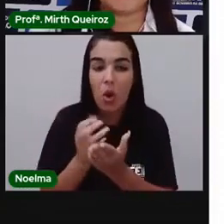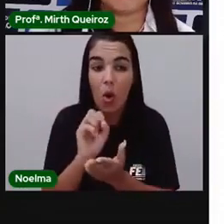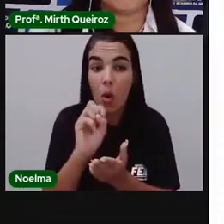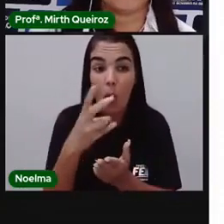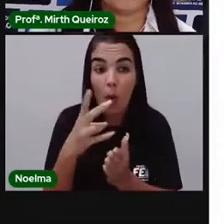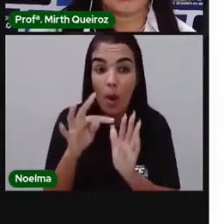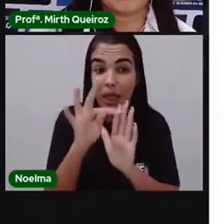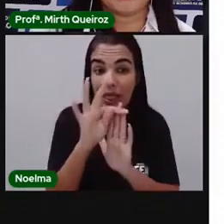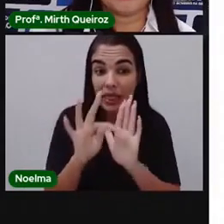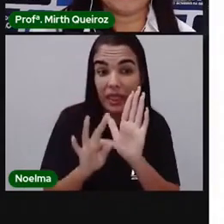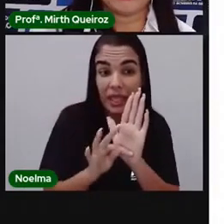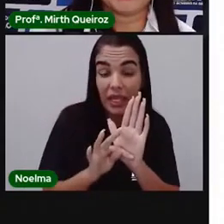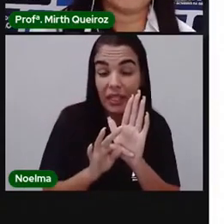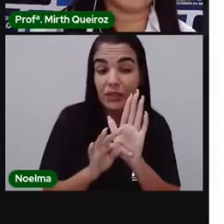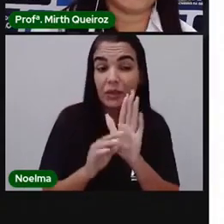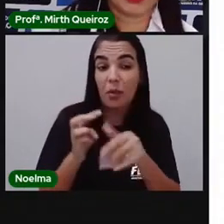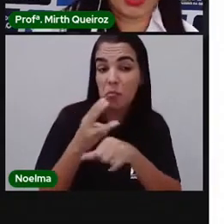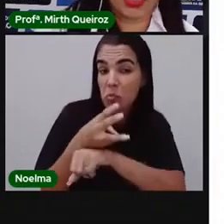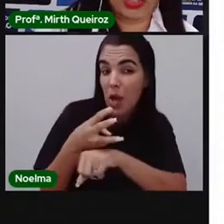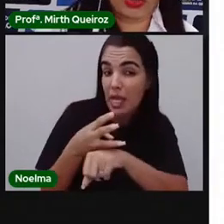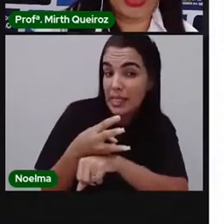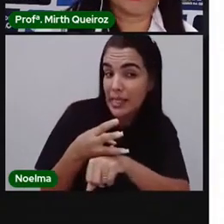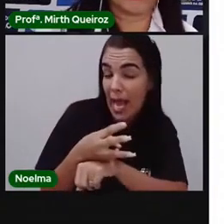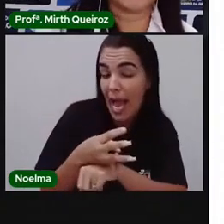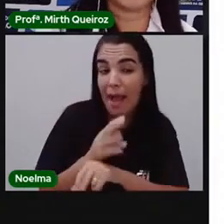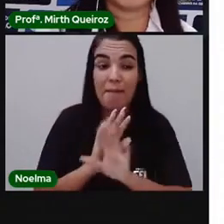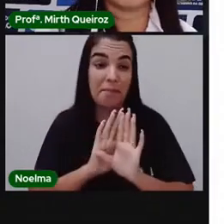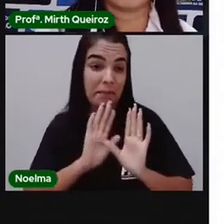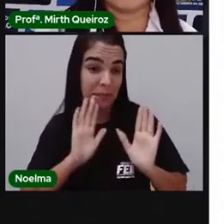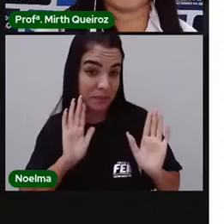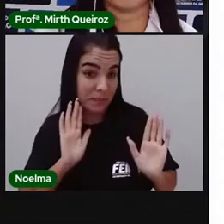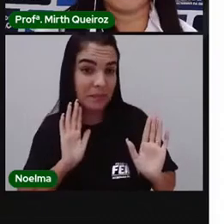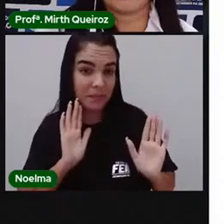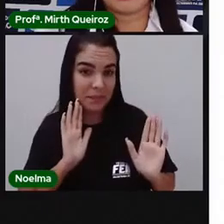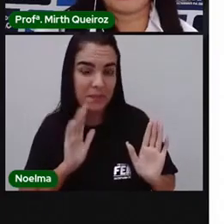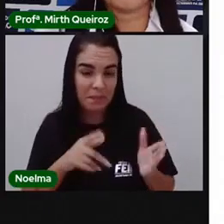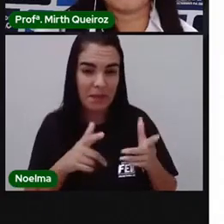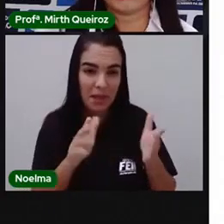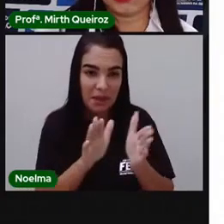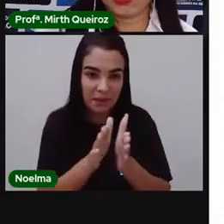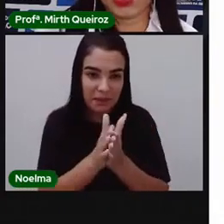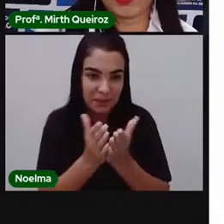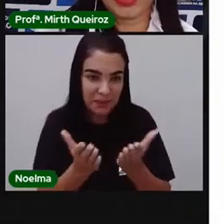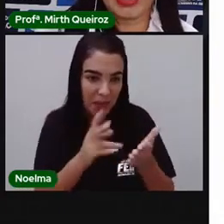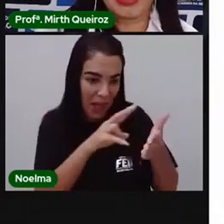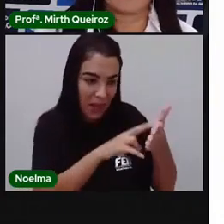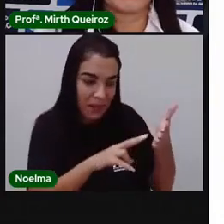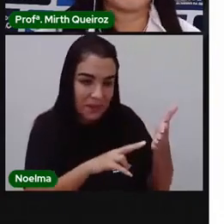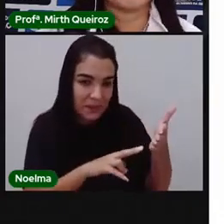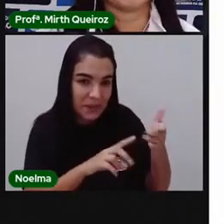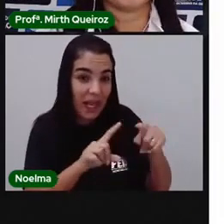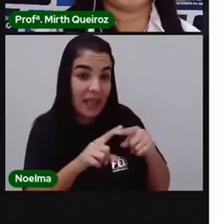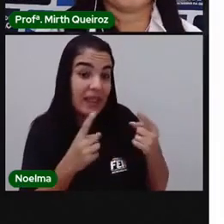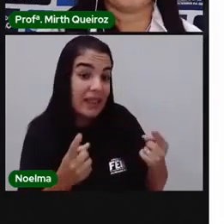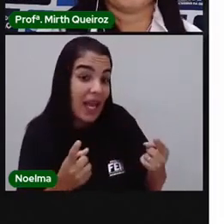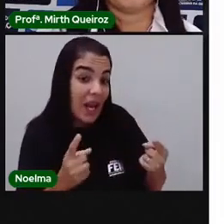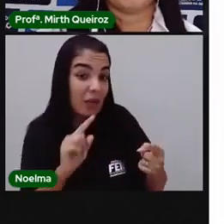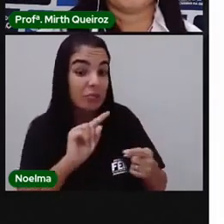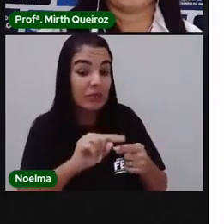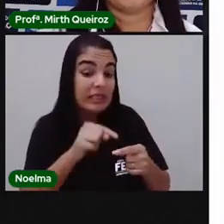ser também um arquivo, né? De um livro onde vocês fizeram a leitura. A partir